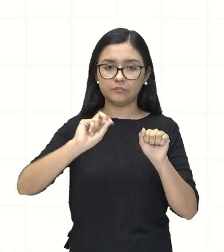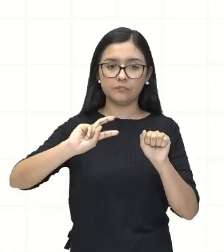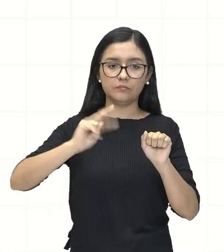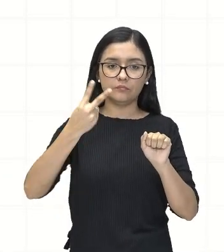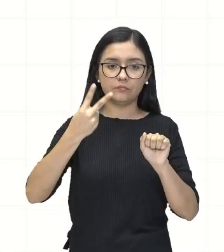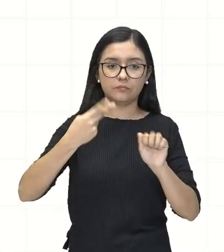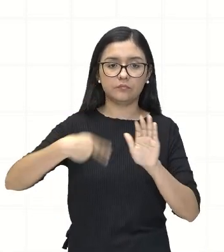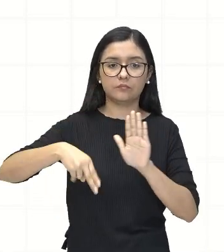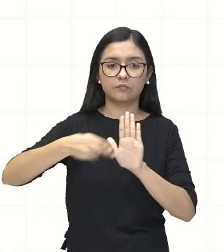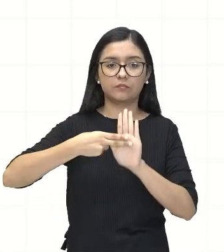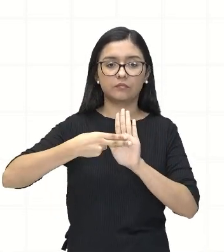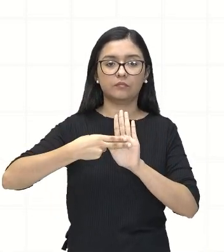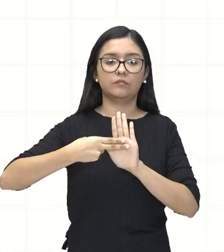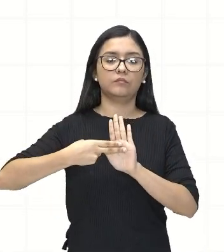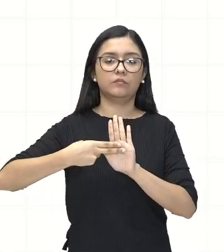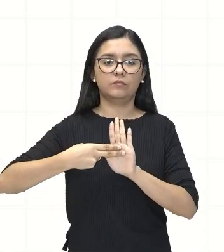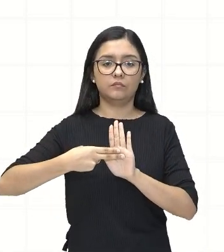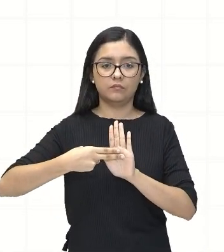igual